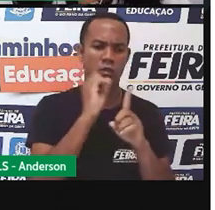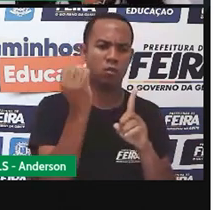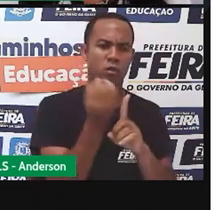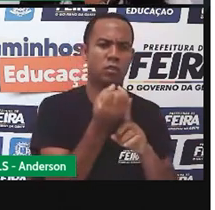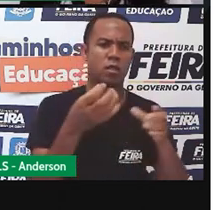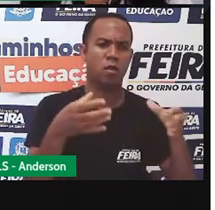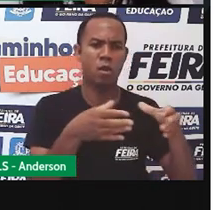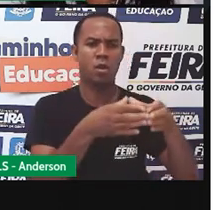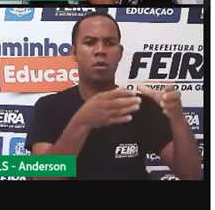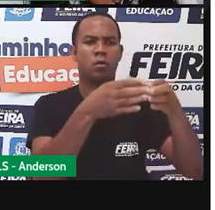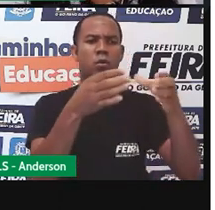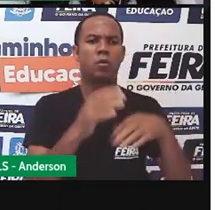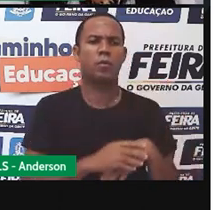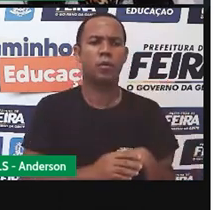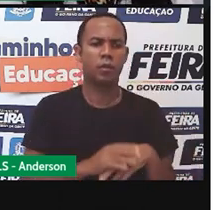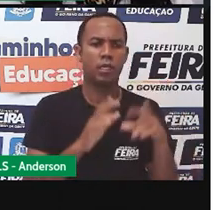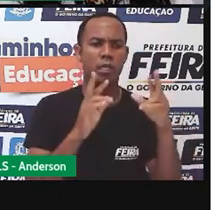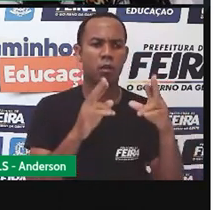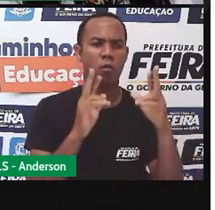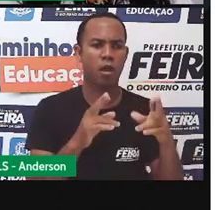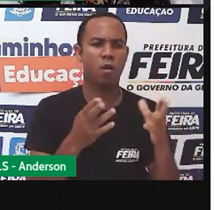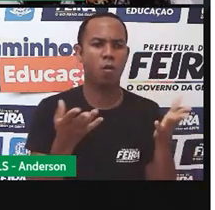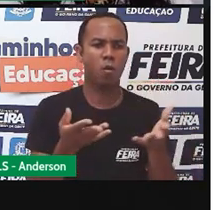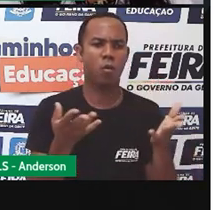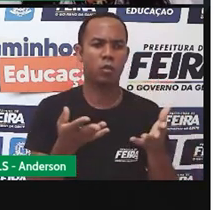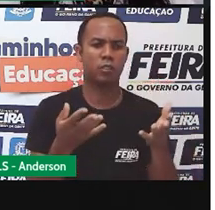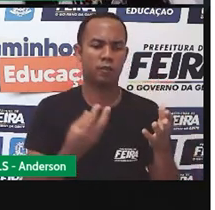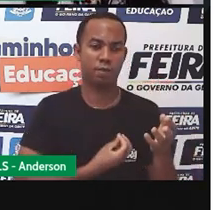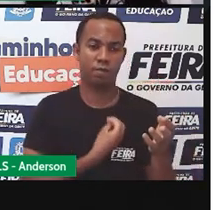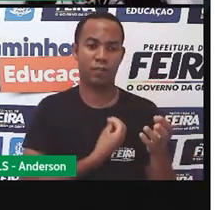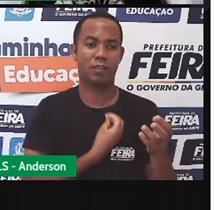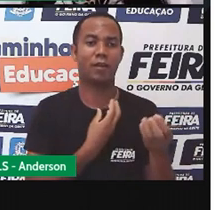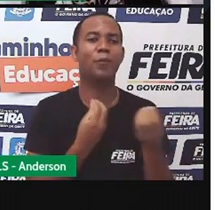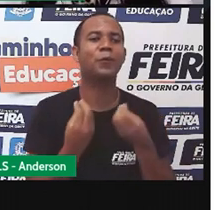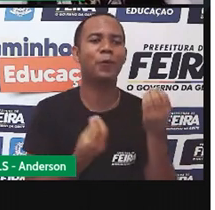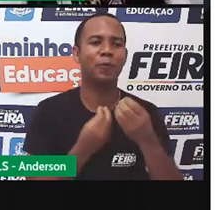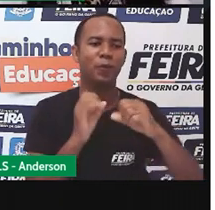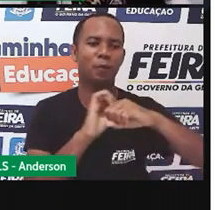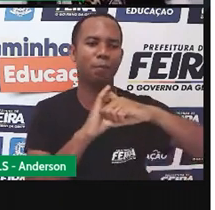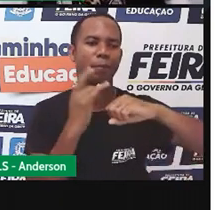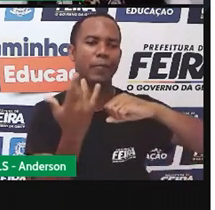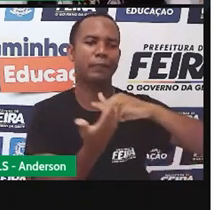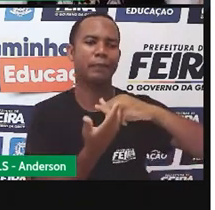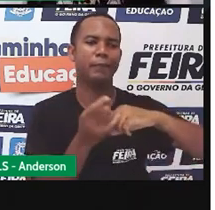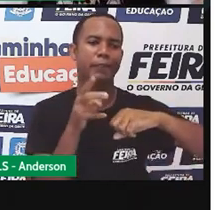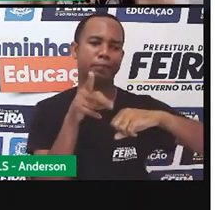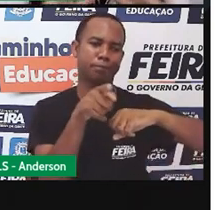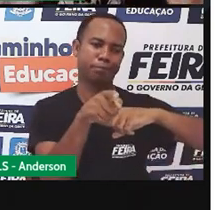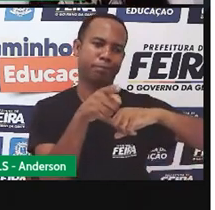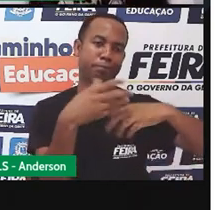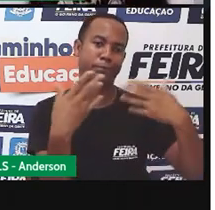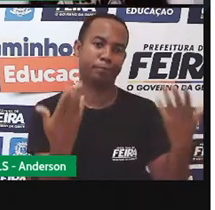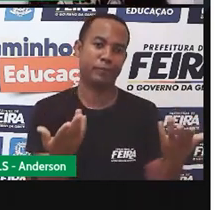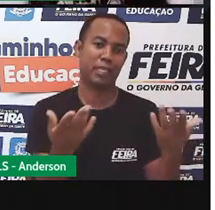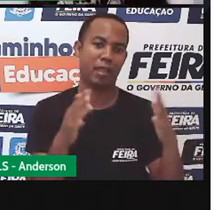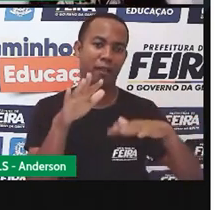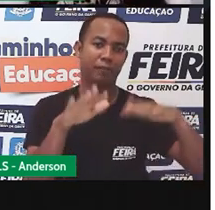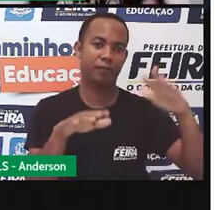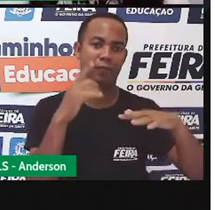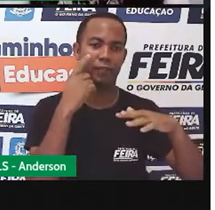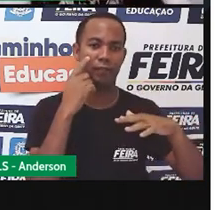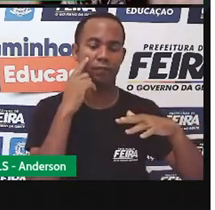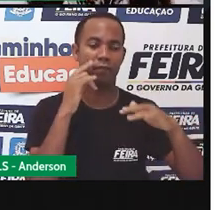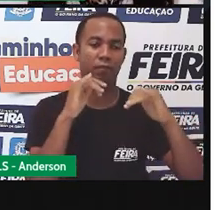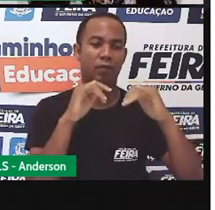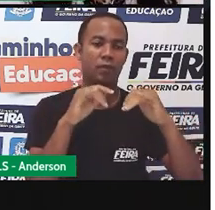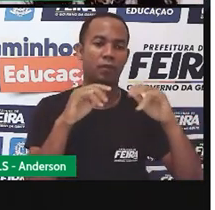do tempo. Como nós estamos vivendo a época de pandemia, geralmente a primeira capa, a primeira reportagem, vem